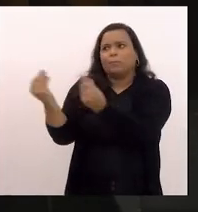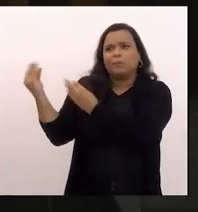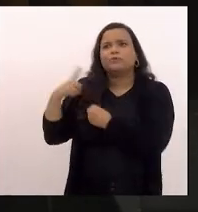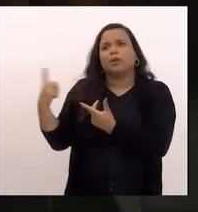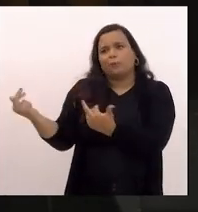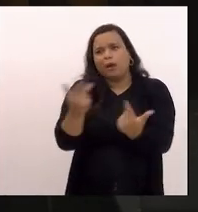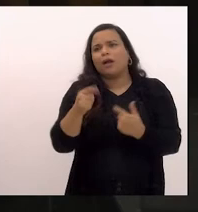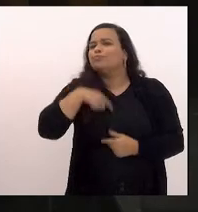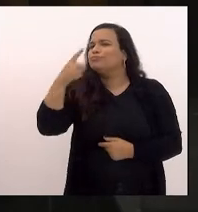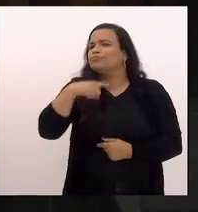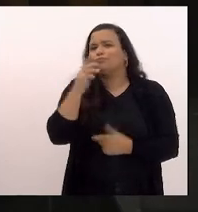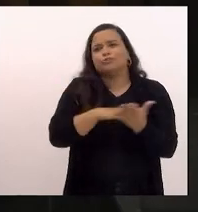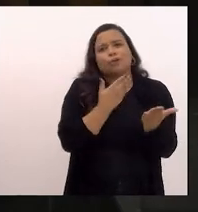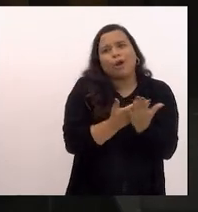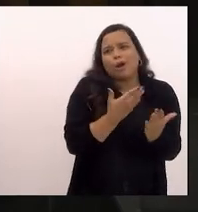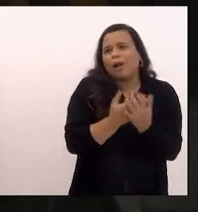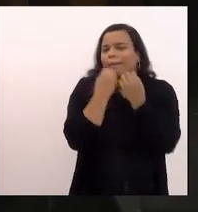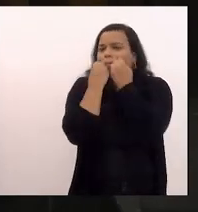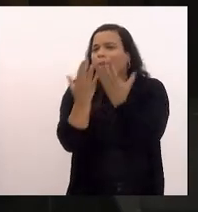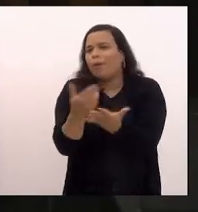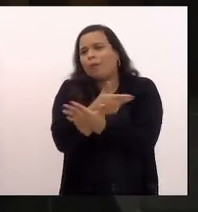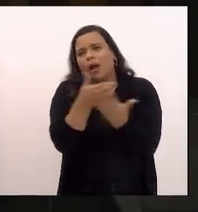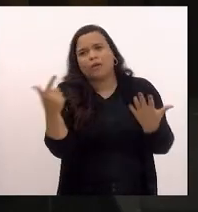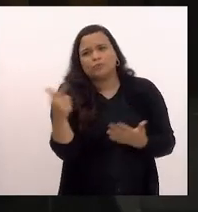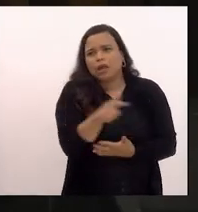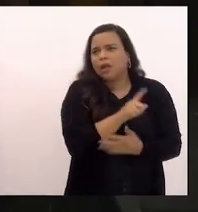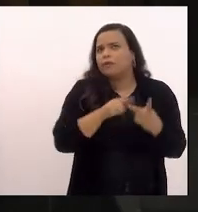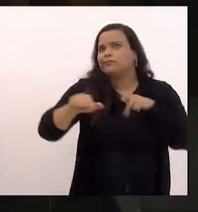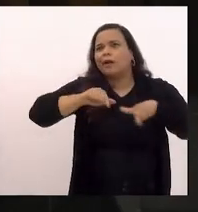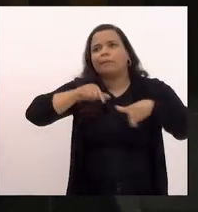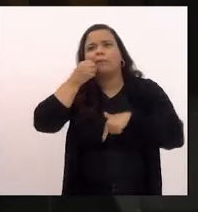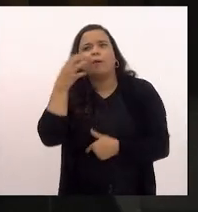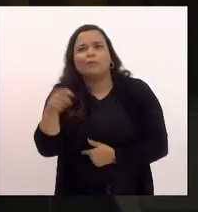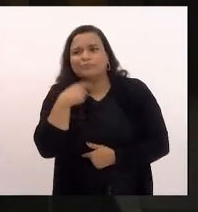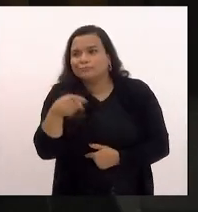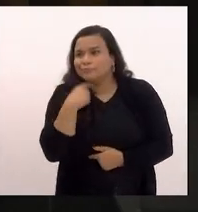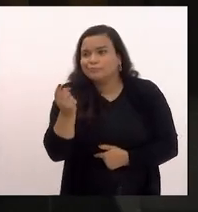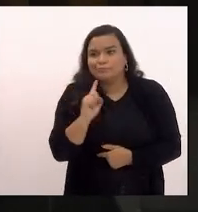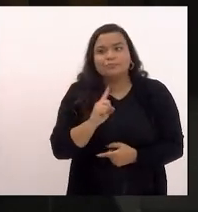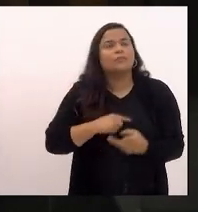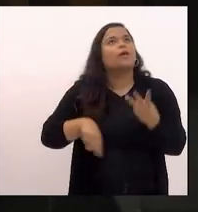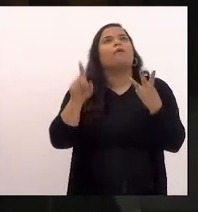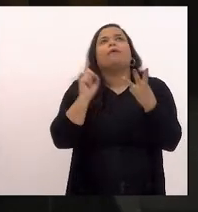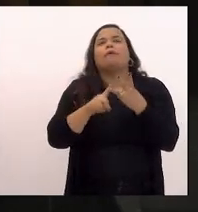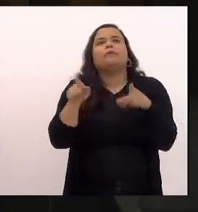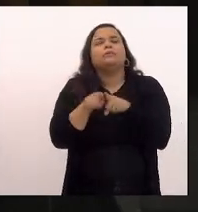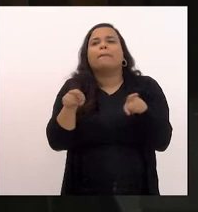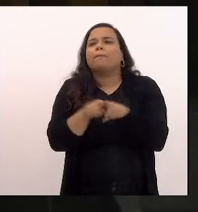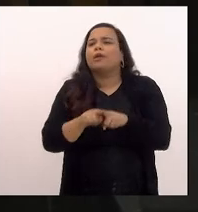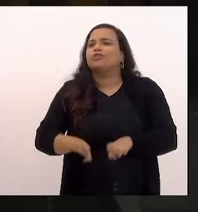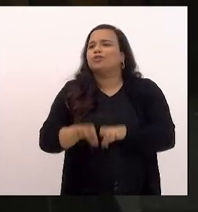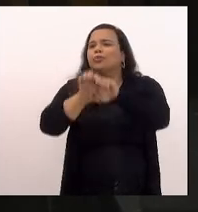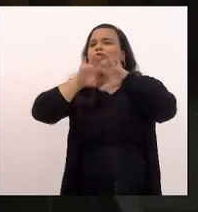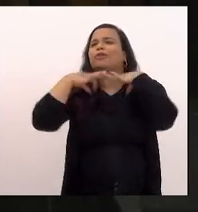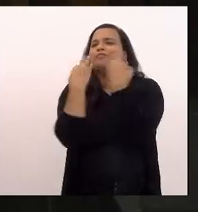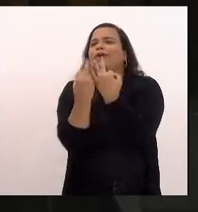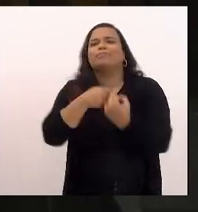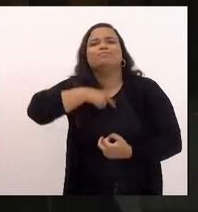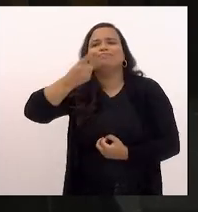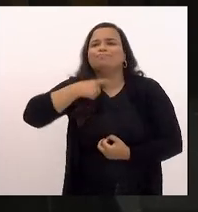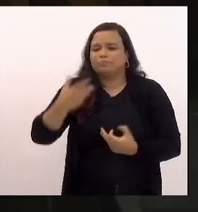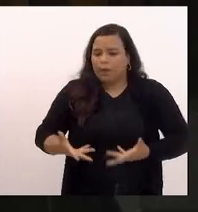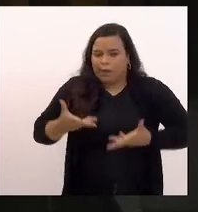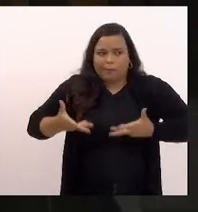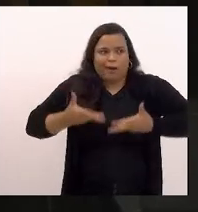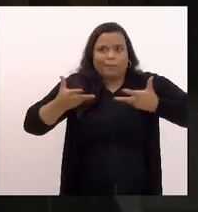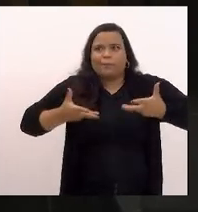ter acesso a escola de qualidade que não conseguiu ter acesso a trabalho que não conseguiu ter uma estrutura familiar que permitisse com que